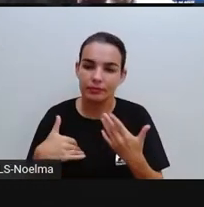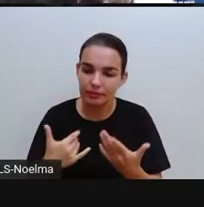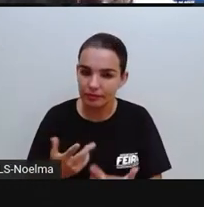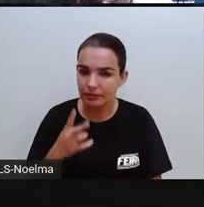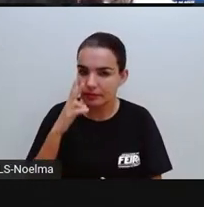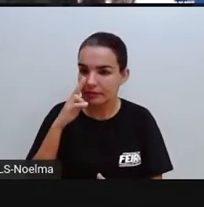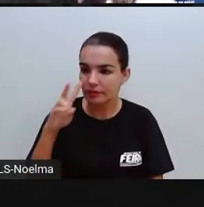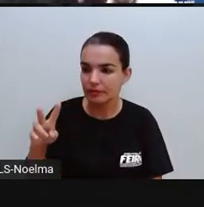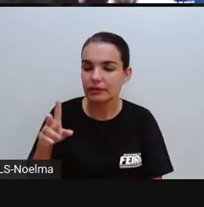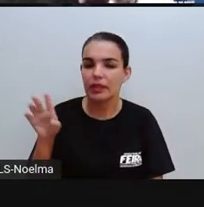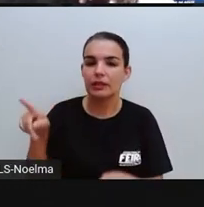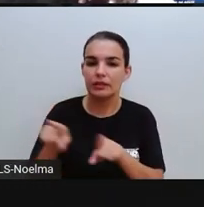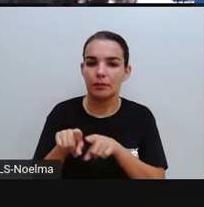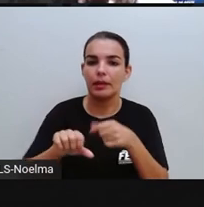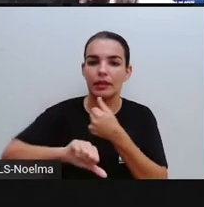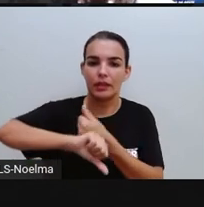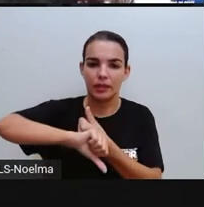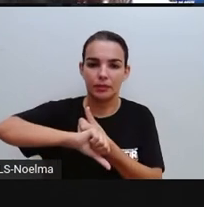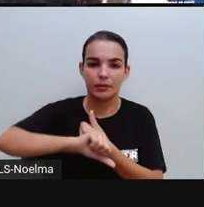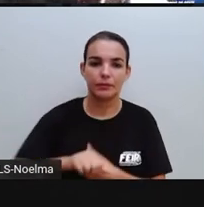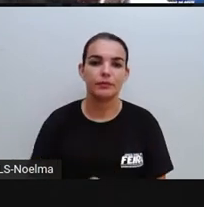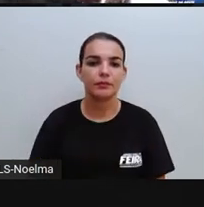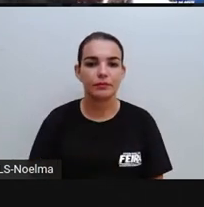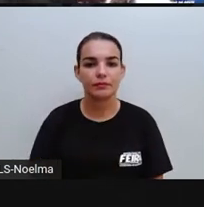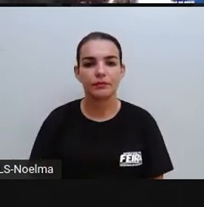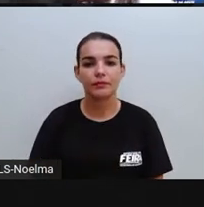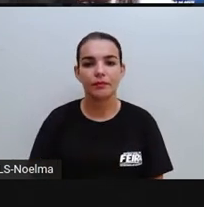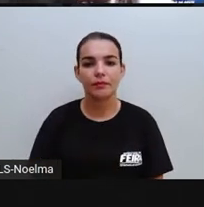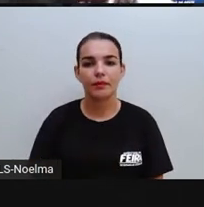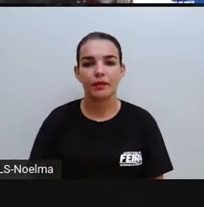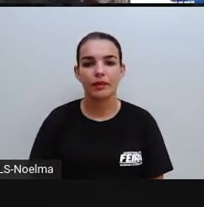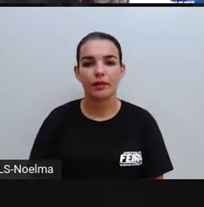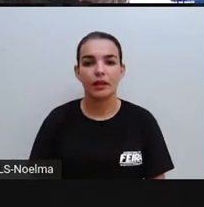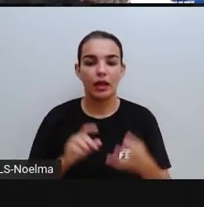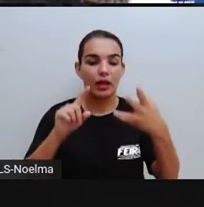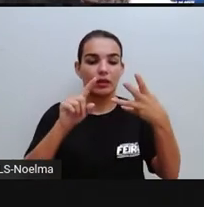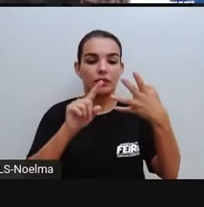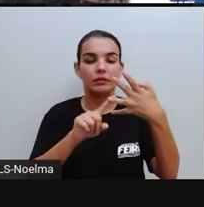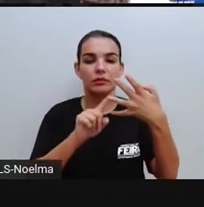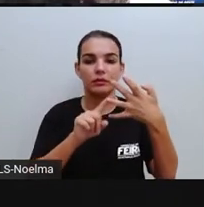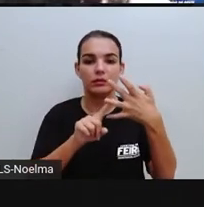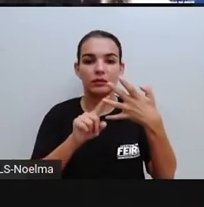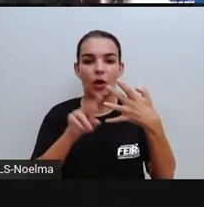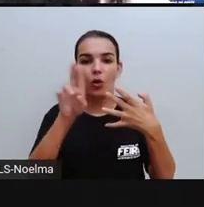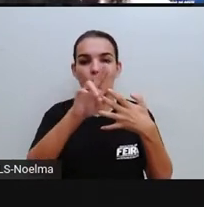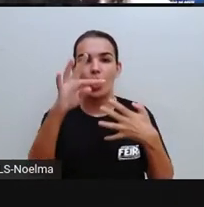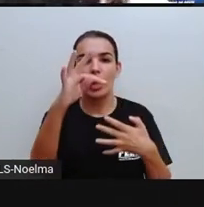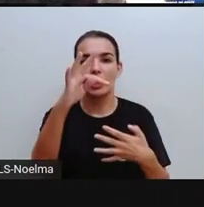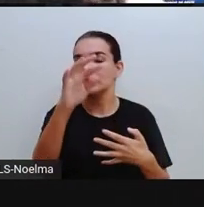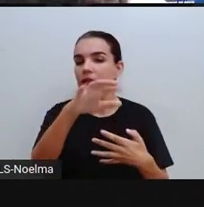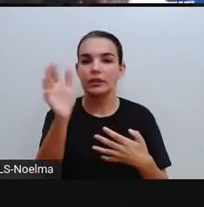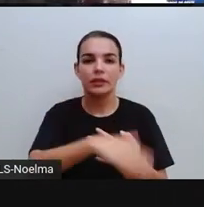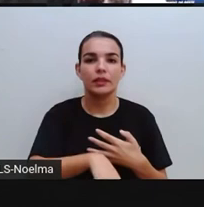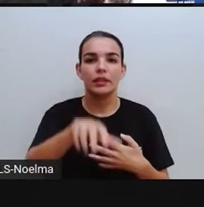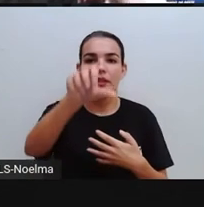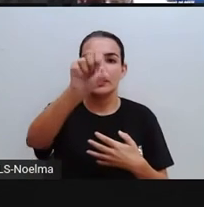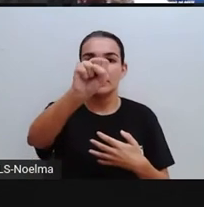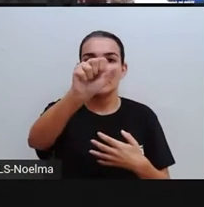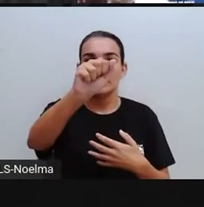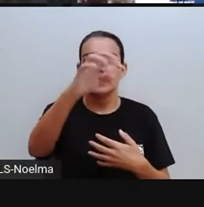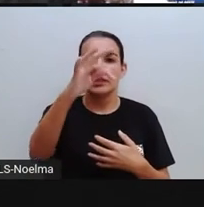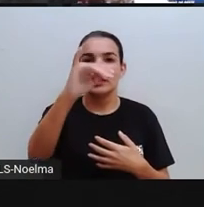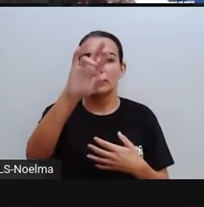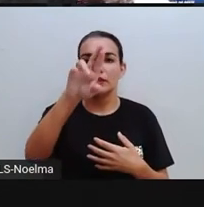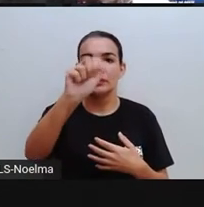difamação é crime, tá? Outra, sátira ou paródia, que aí envolve as